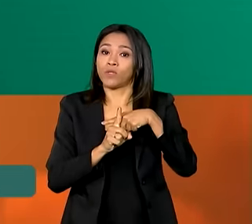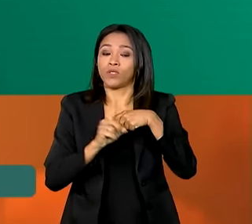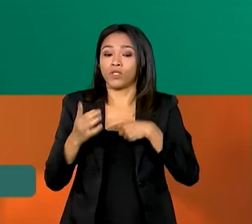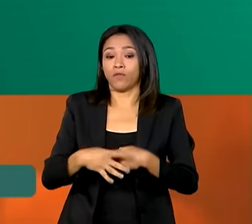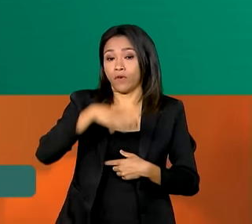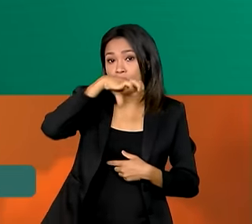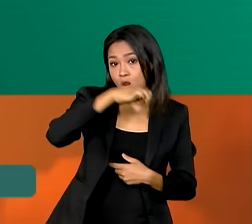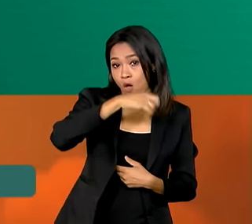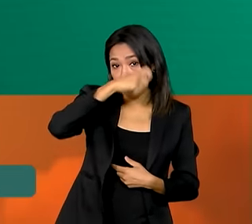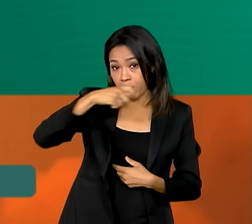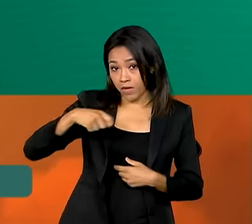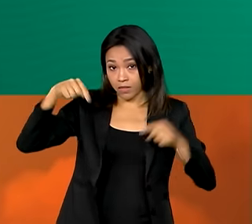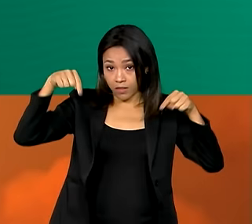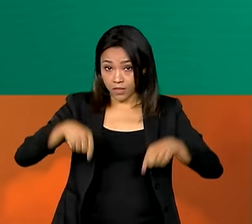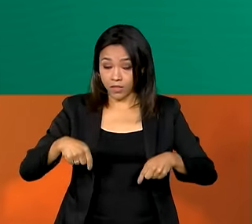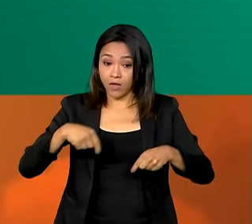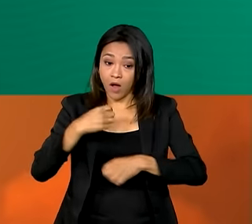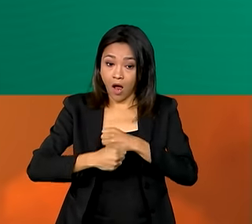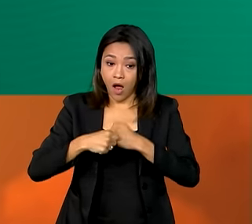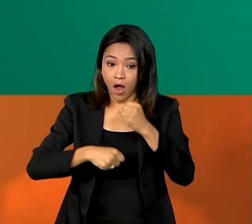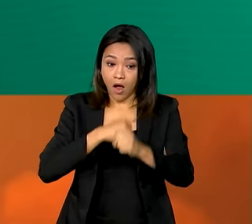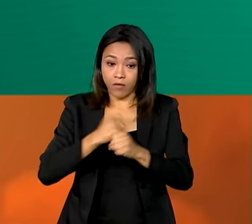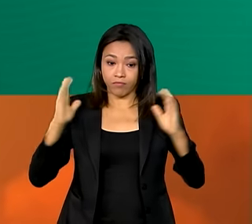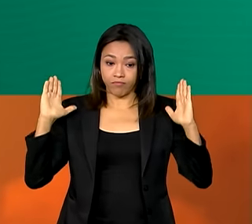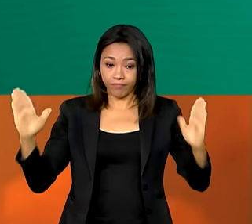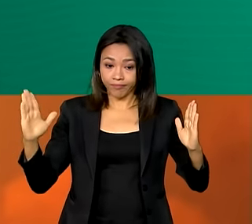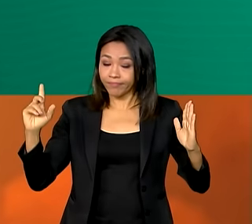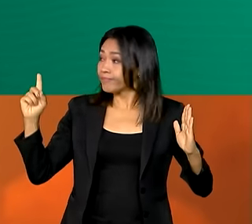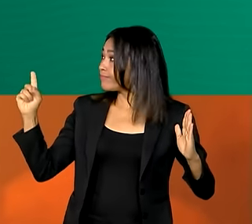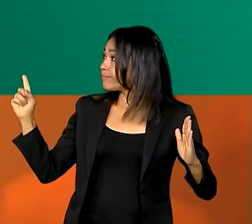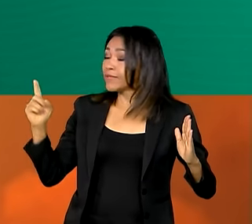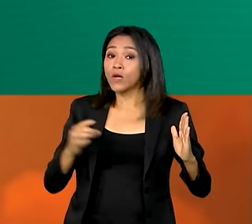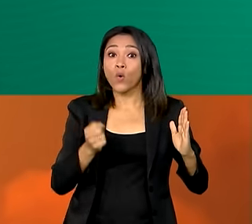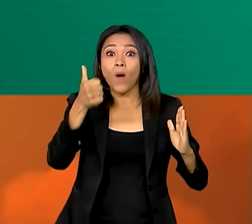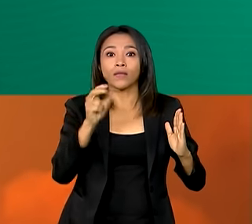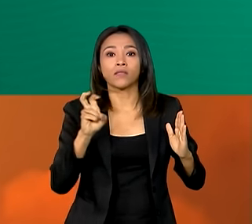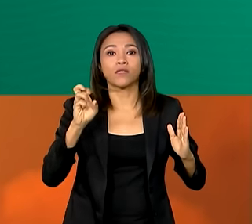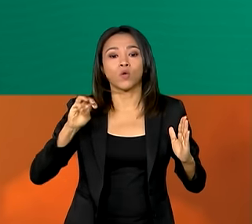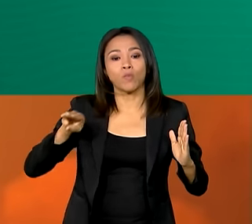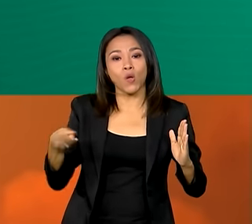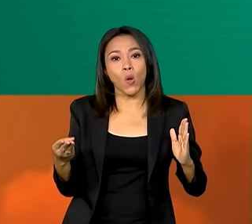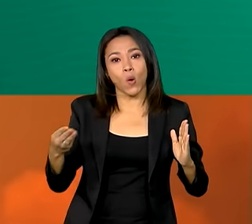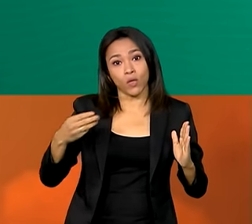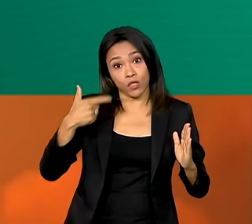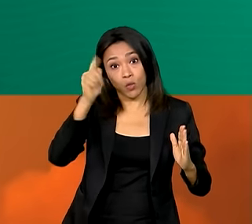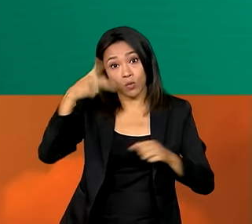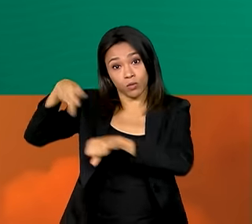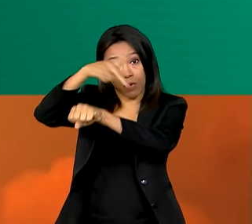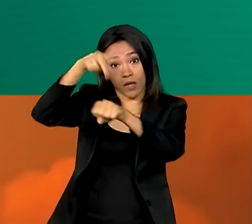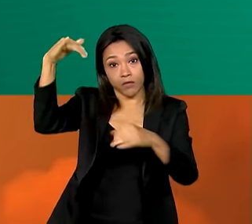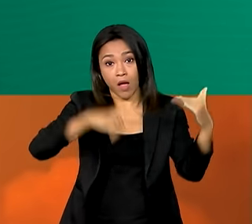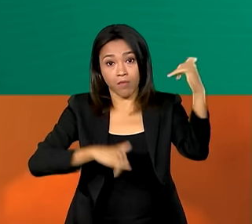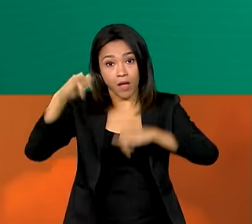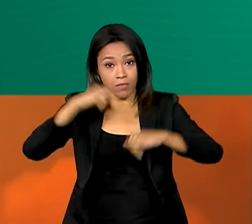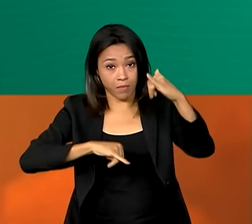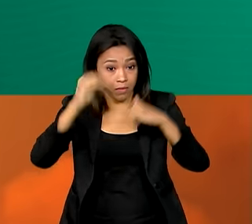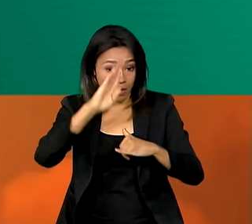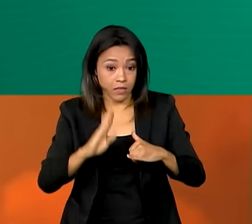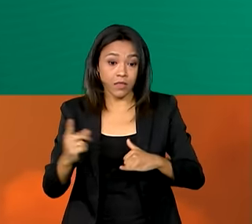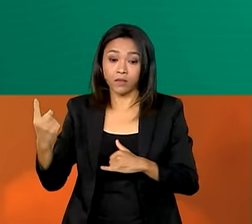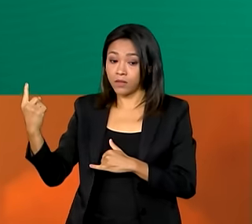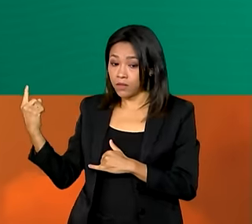primeiros meses do ano, quase 5 milhões de estrangeiros desembarcaram no país. Com eles, mais de 30